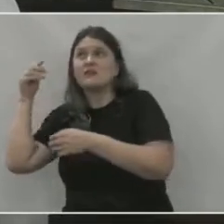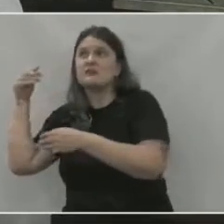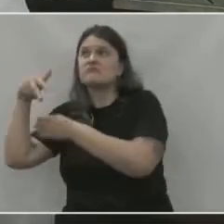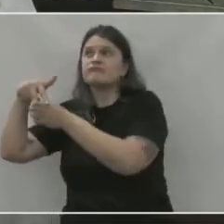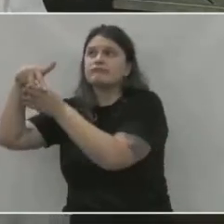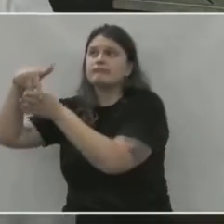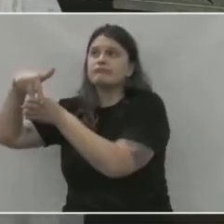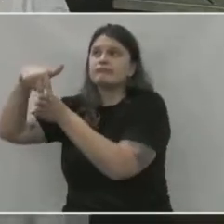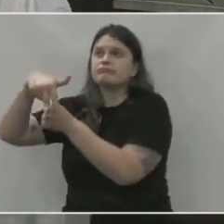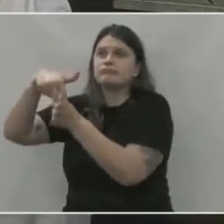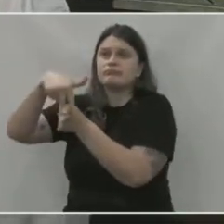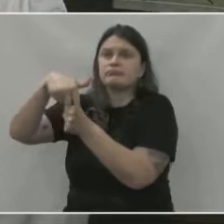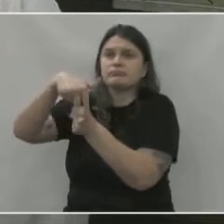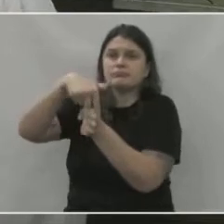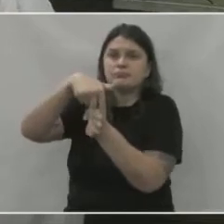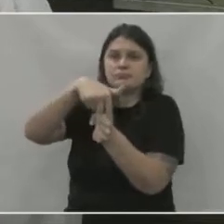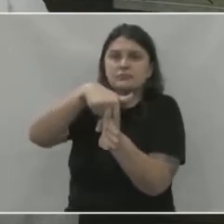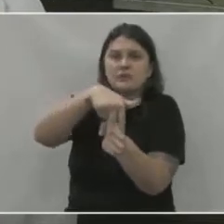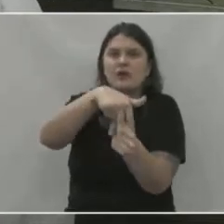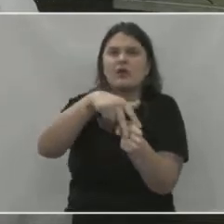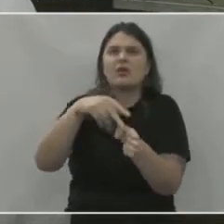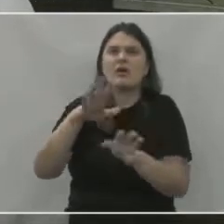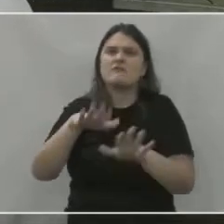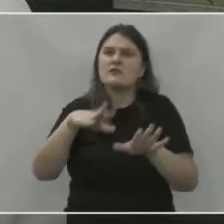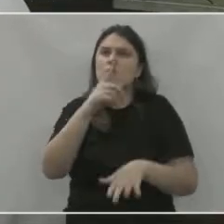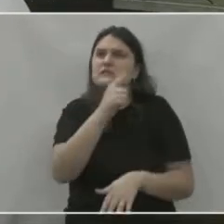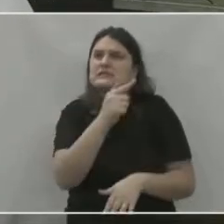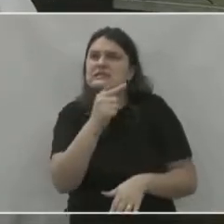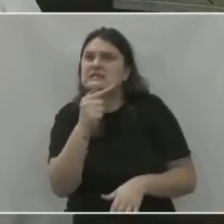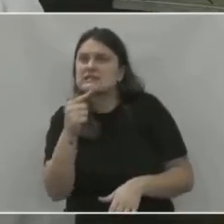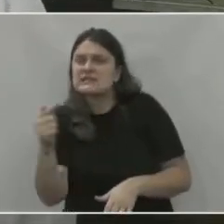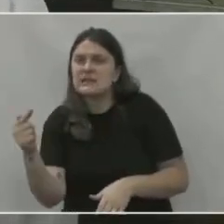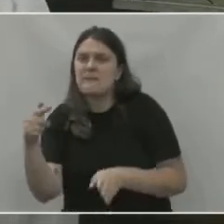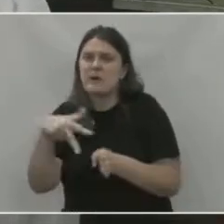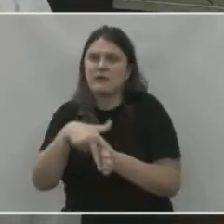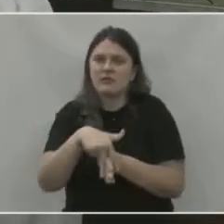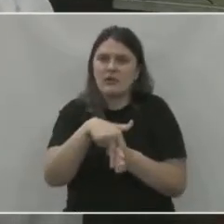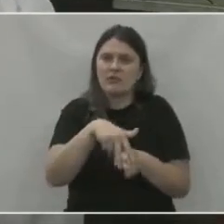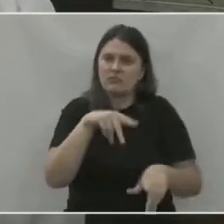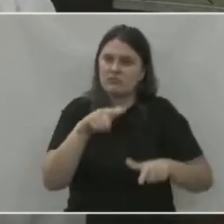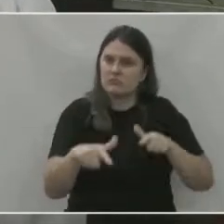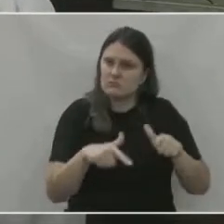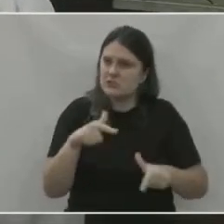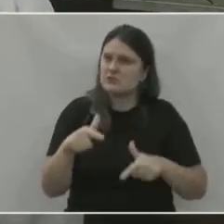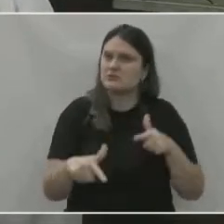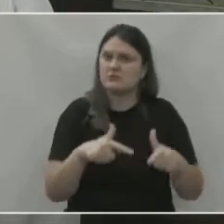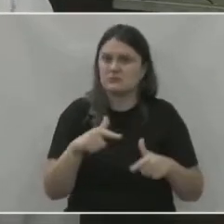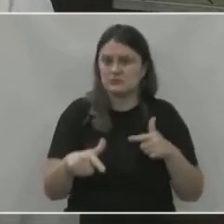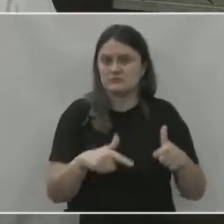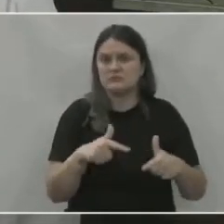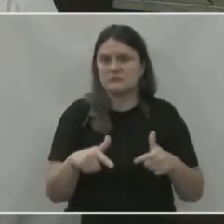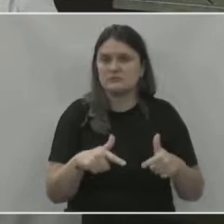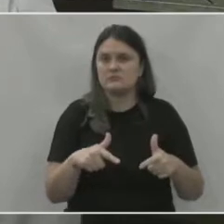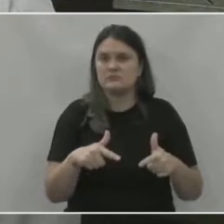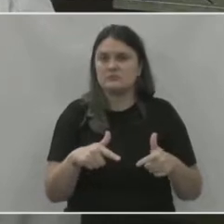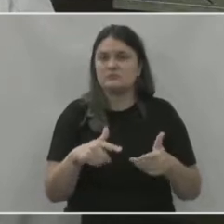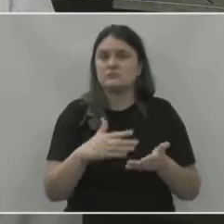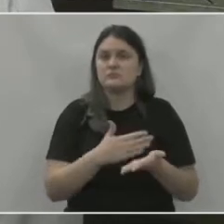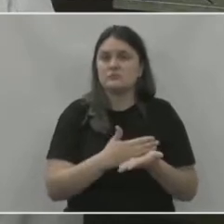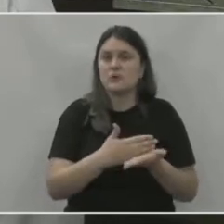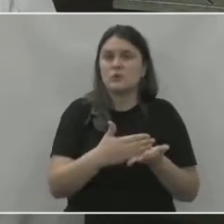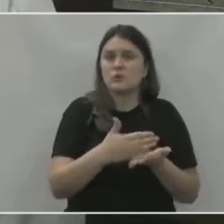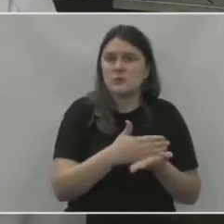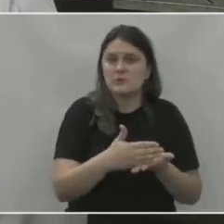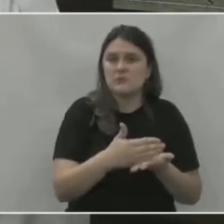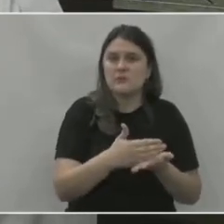por aqui. Então, isso equivalia a mais de uma semana de trabalho deles, né? Então, começa esse